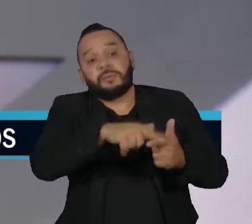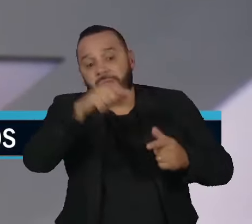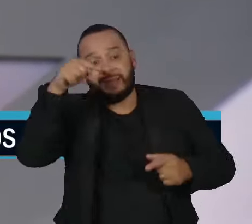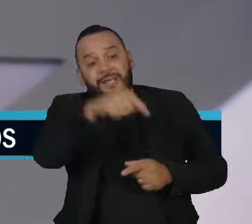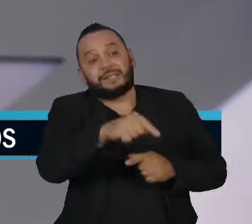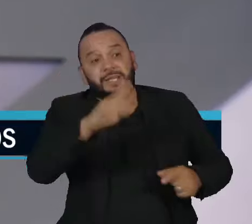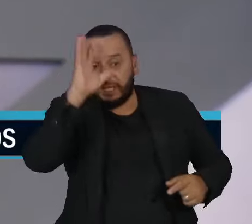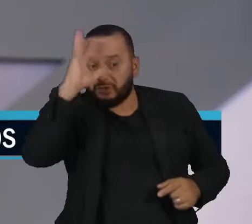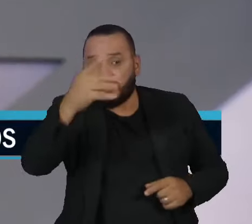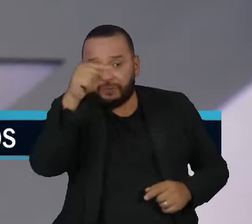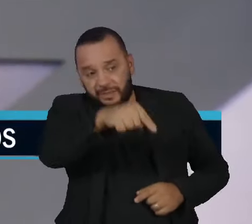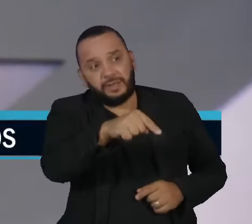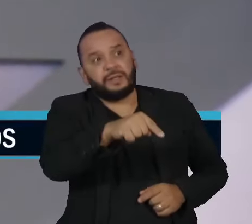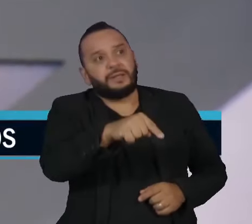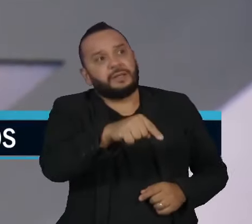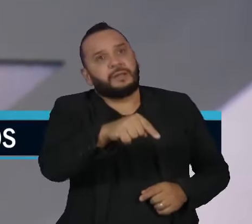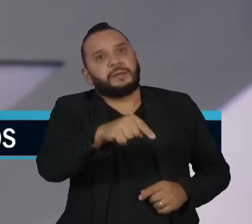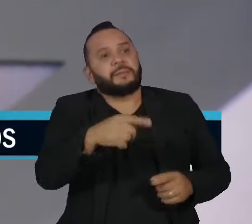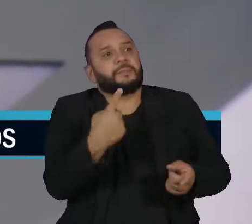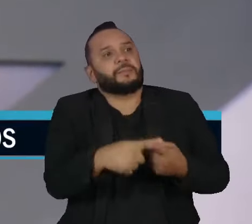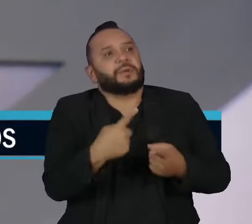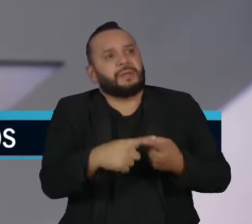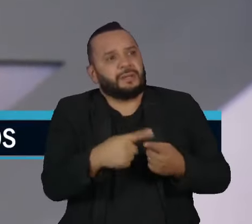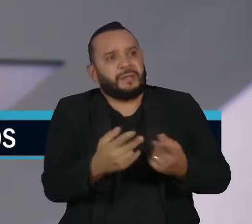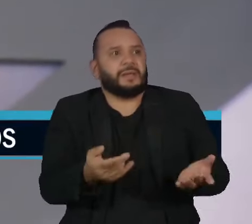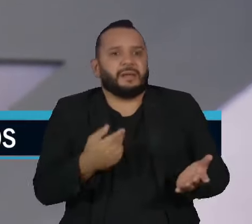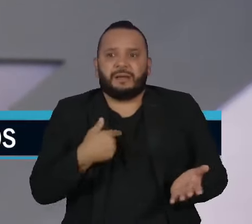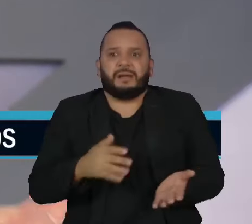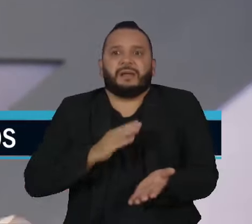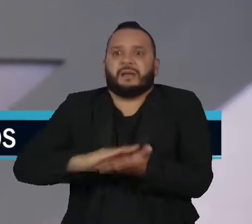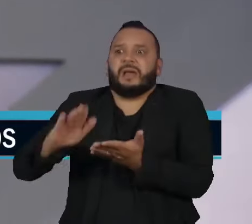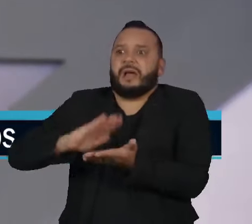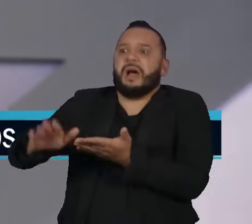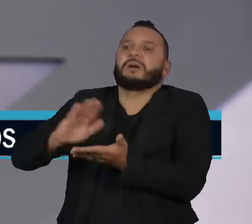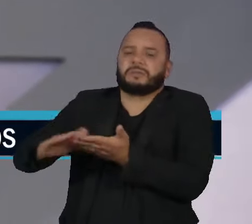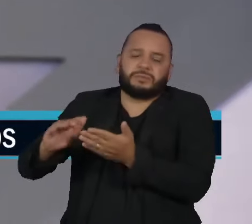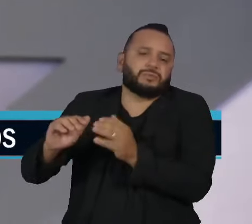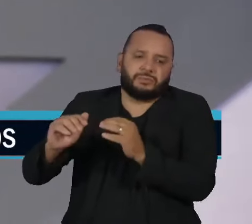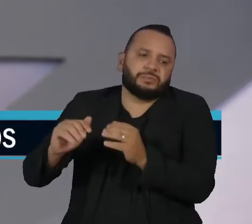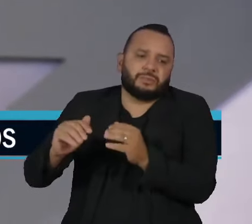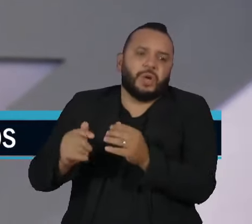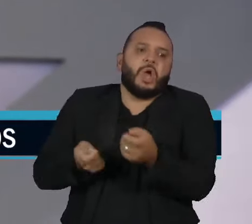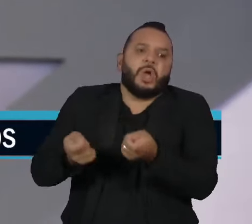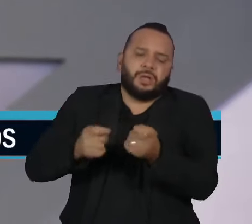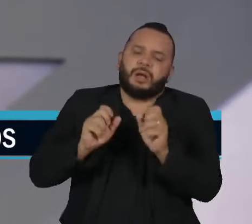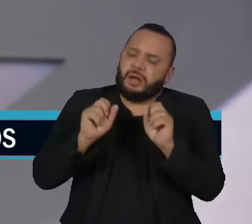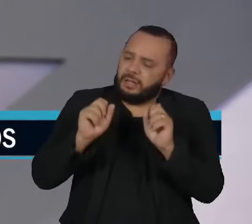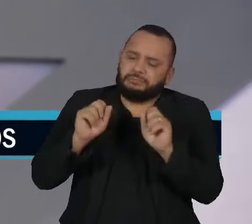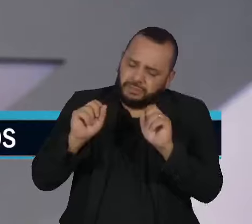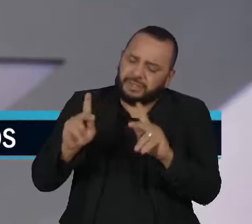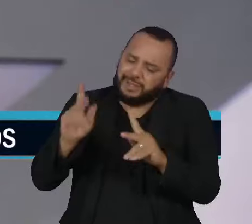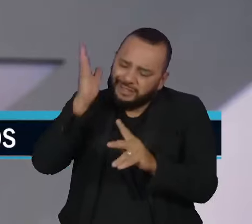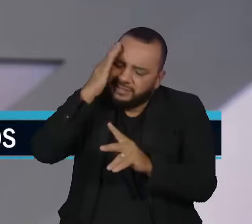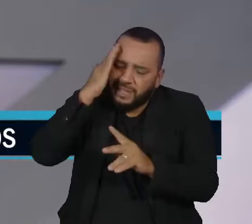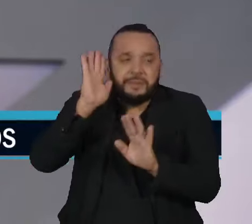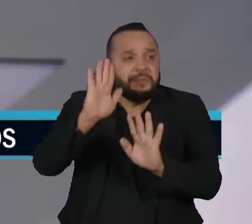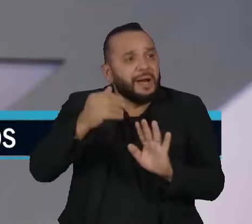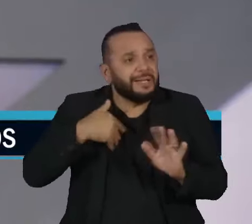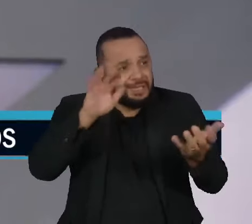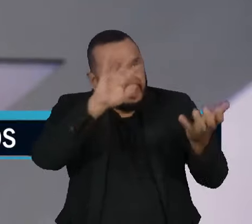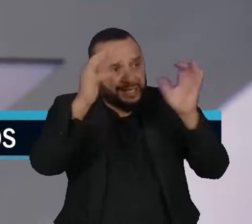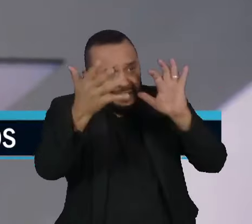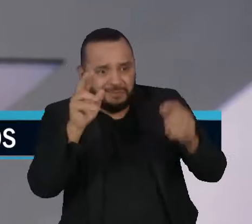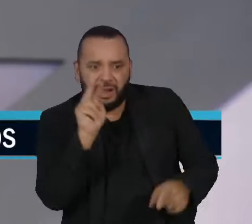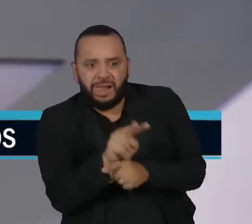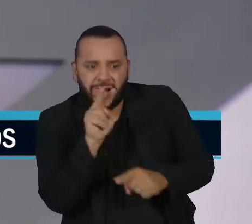mais importante do que estabilizar plenamente as contas agora. E eu acho que para a questão climática, é correto, é isso, é extraordinário o que